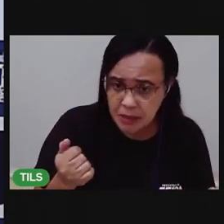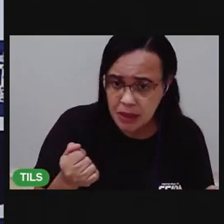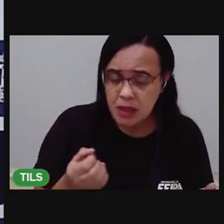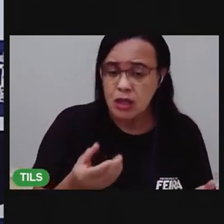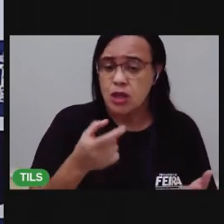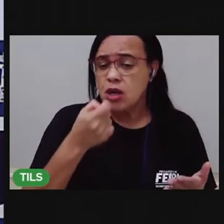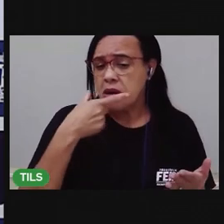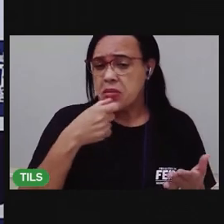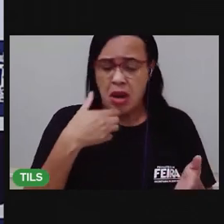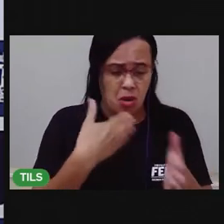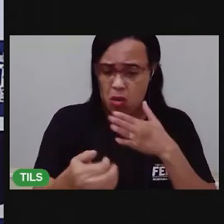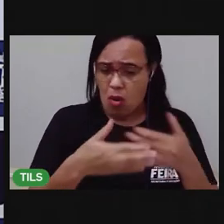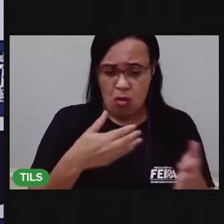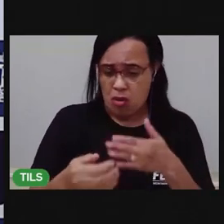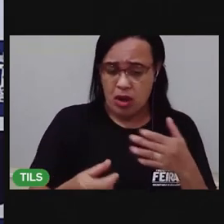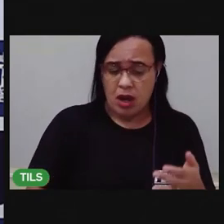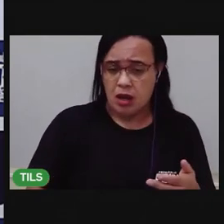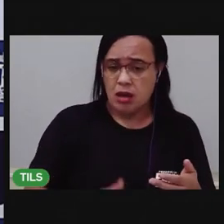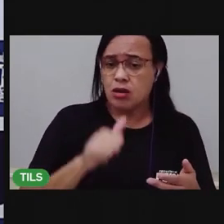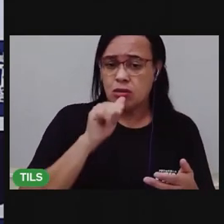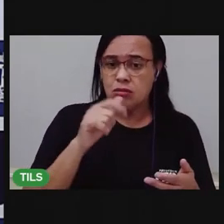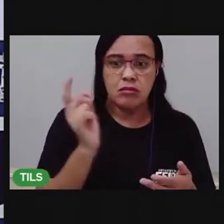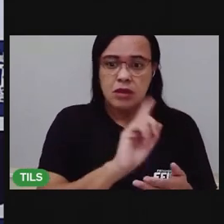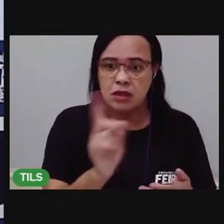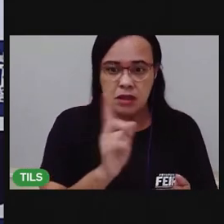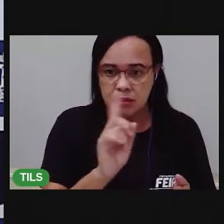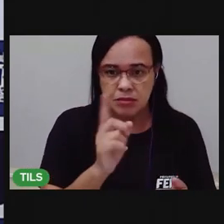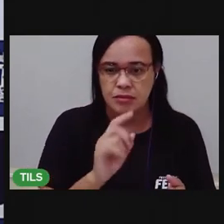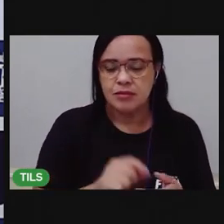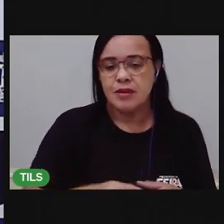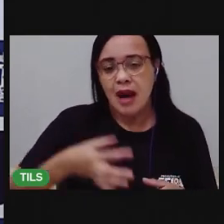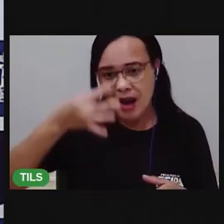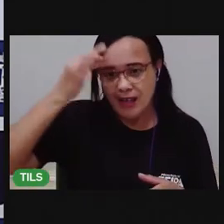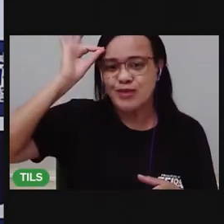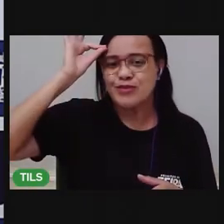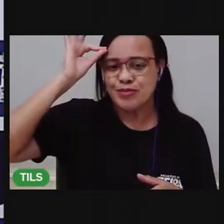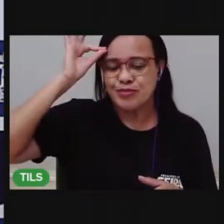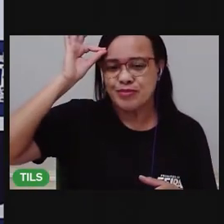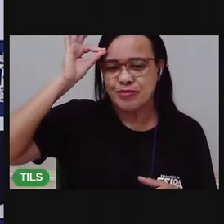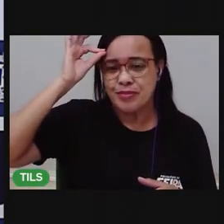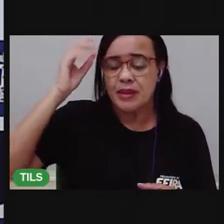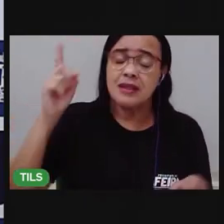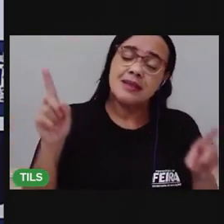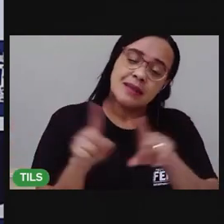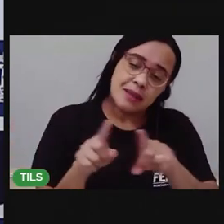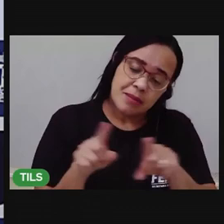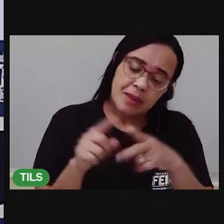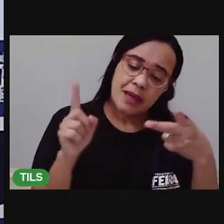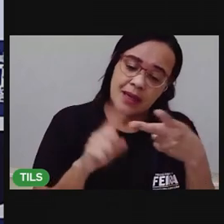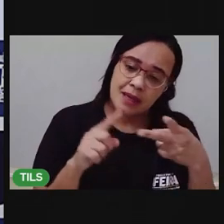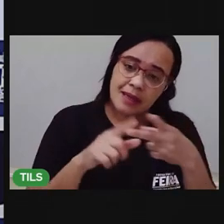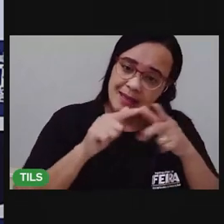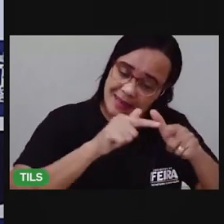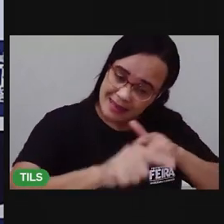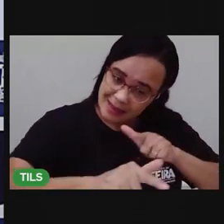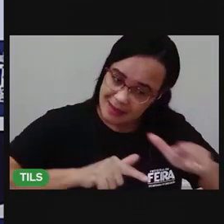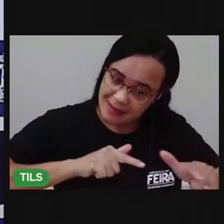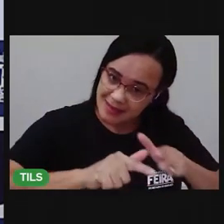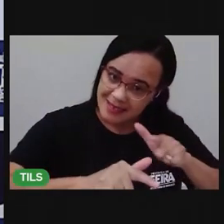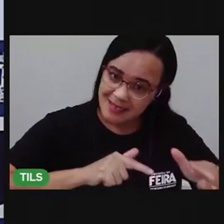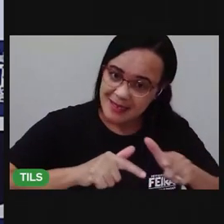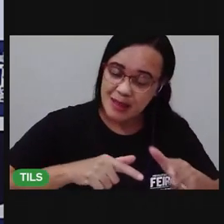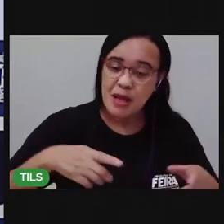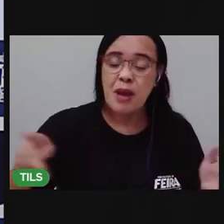e não a criança. Trabalhar também é uma coisa que o adulto vai fazer para você, tá?